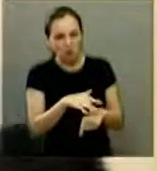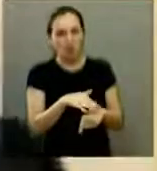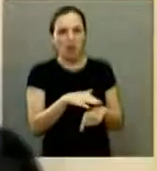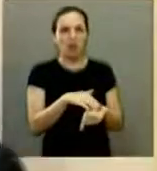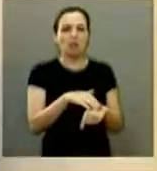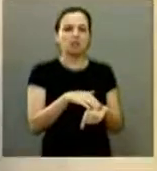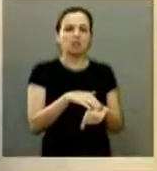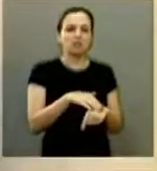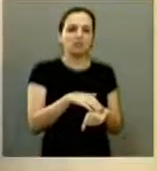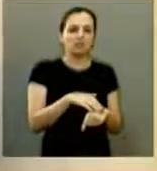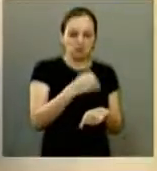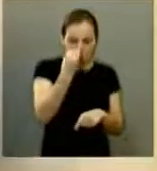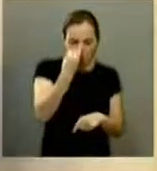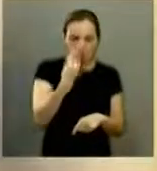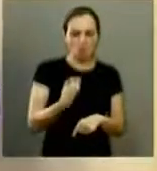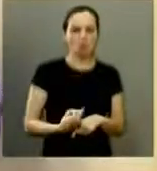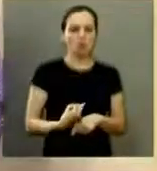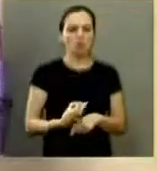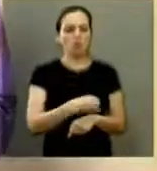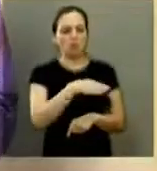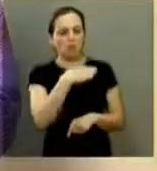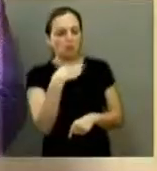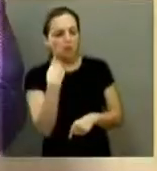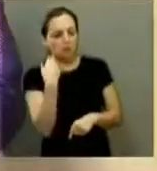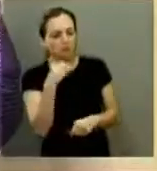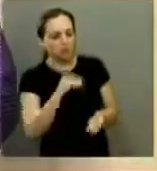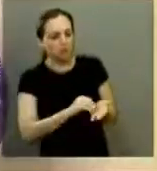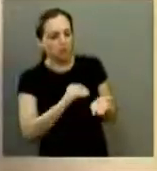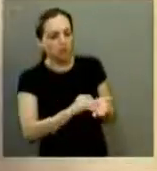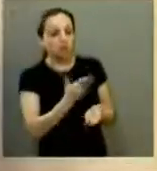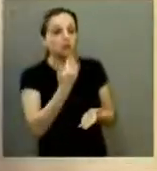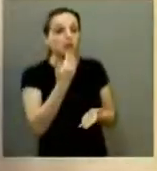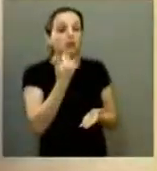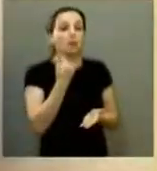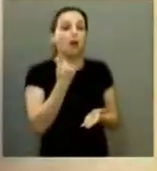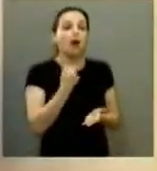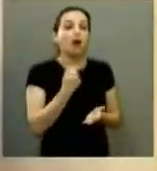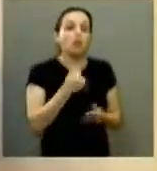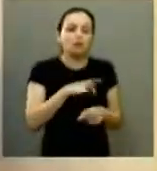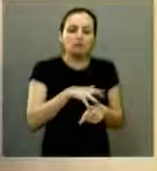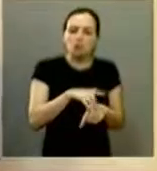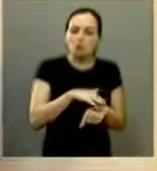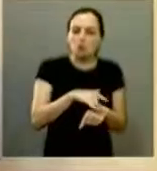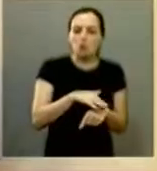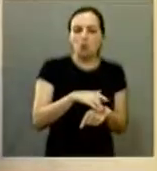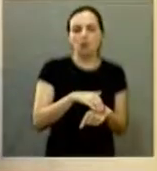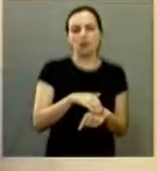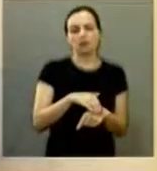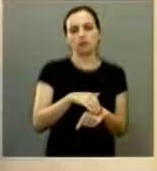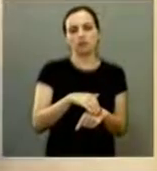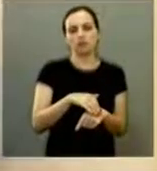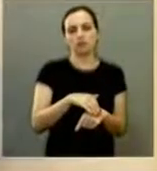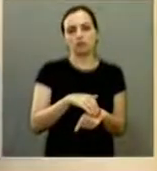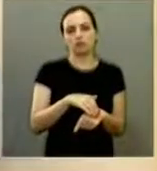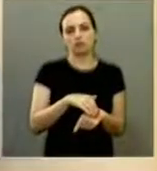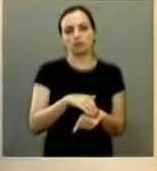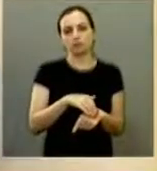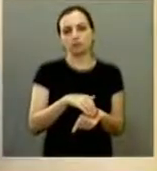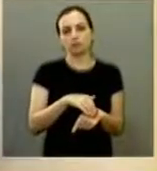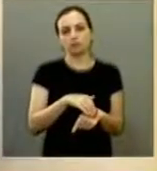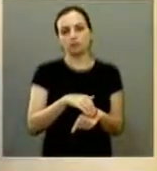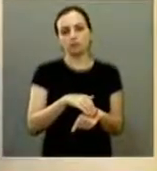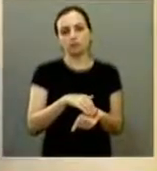a magreza ela estava definhando ali por falta de alimentação e com uma infecção gigantesca assim escorrendo pela